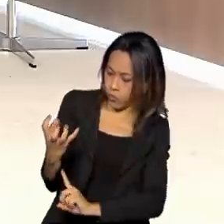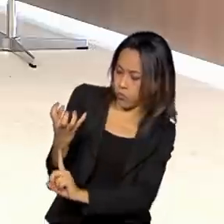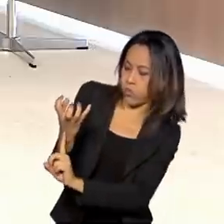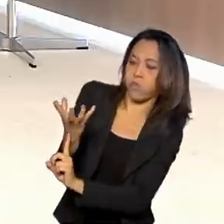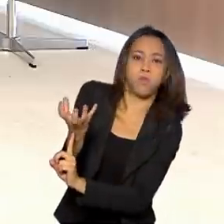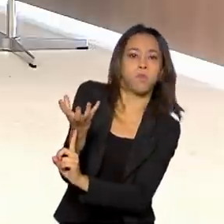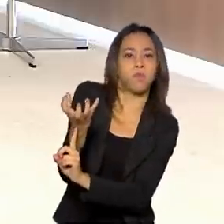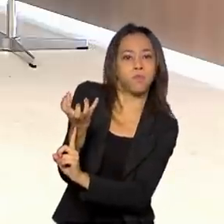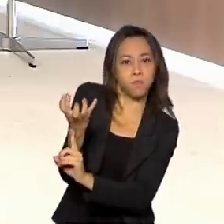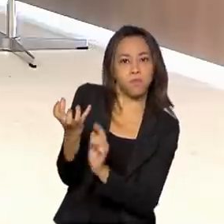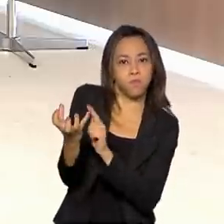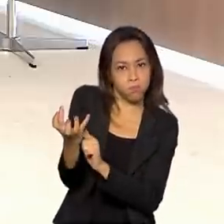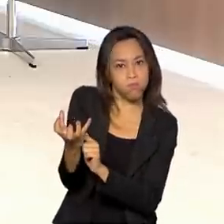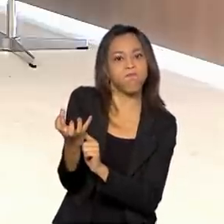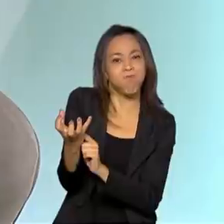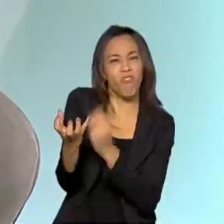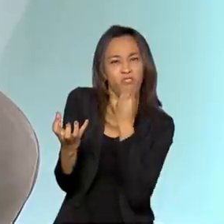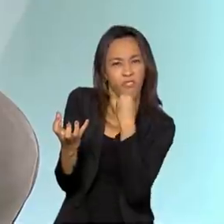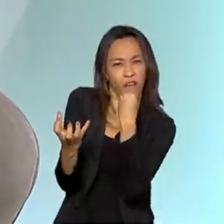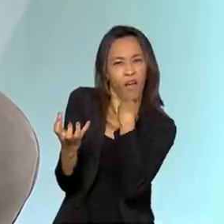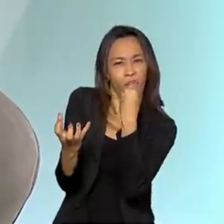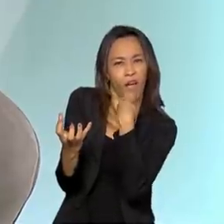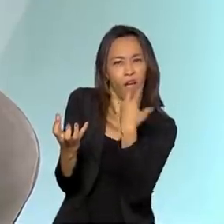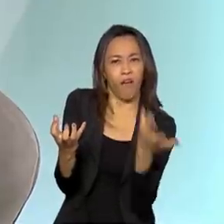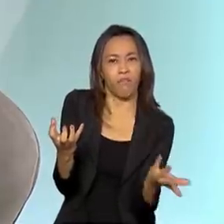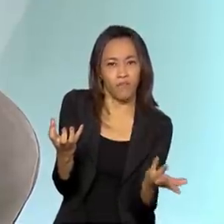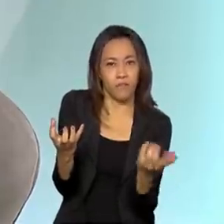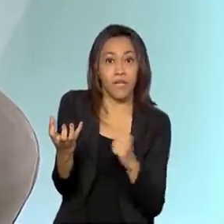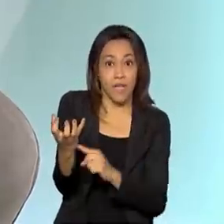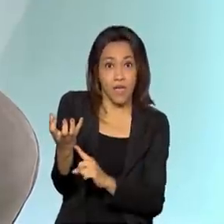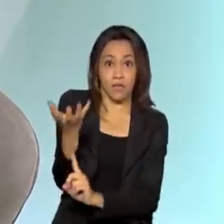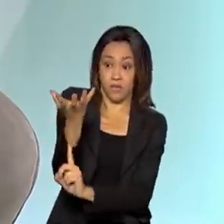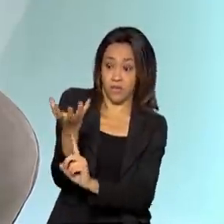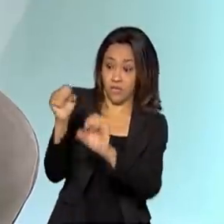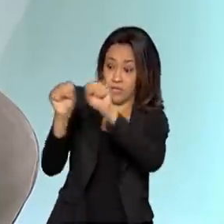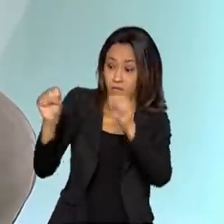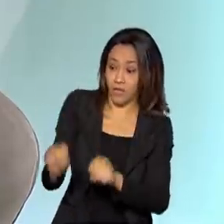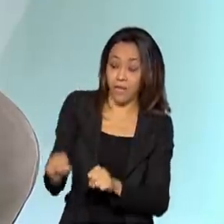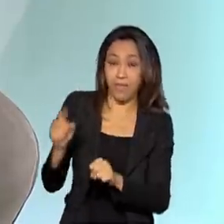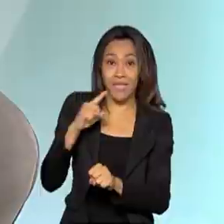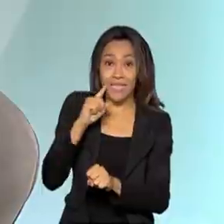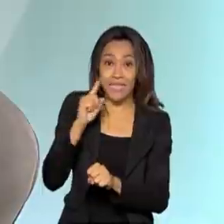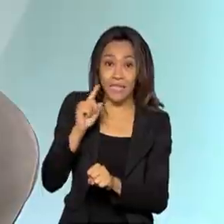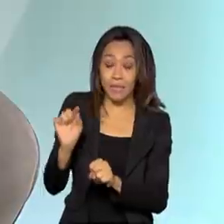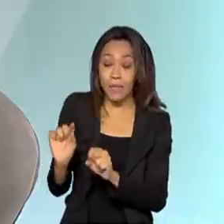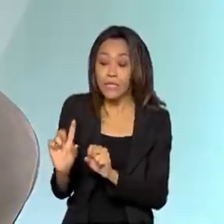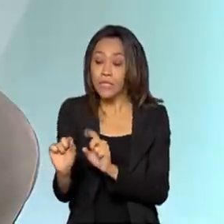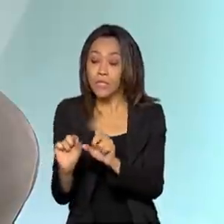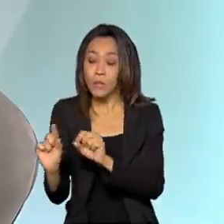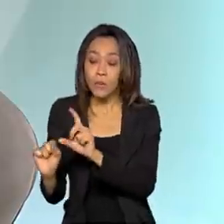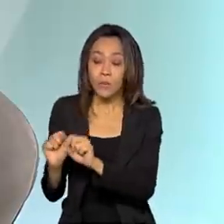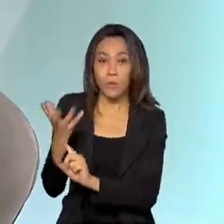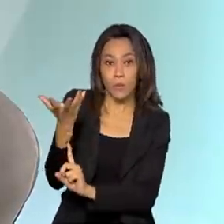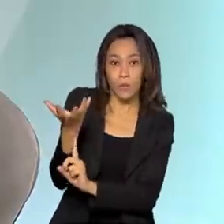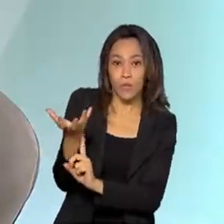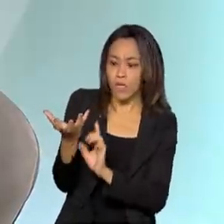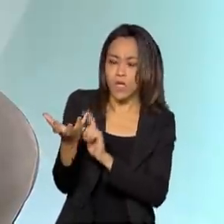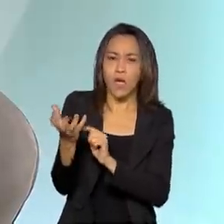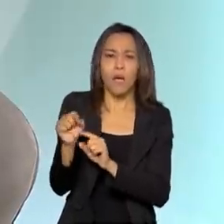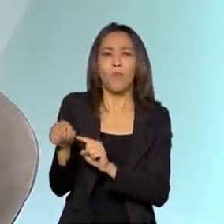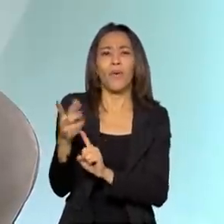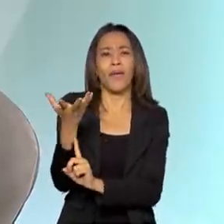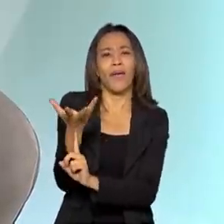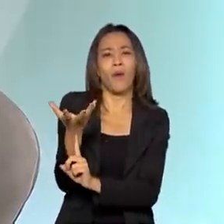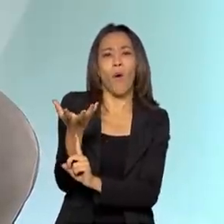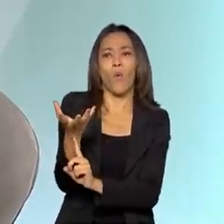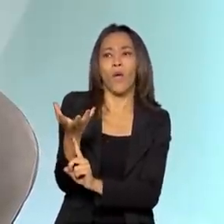parabólicas bastante atenuado, fraco. Esses sistemas das parabólicas deveriam ser seletivos. Ocorre que eles não são seletivos, eles terem